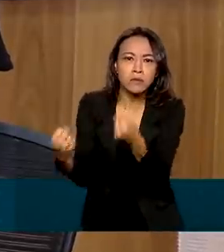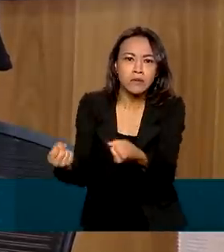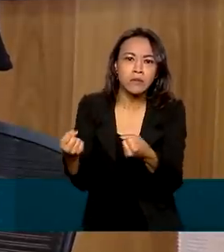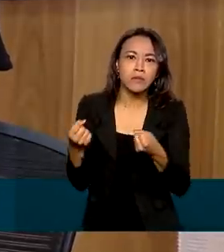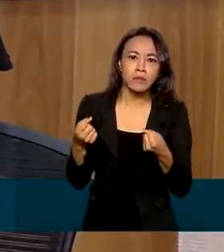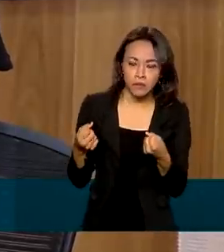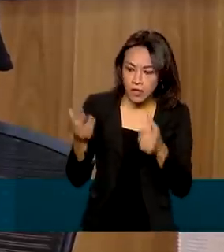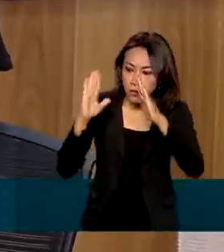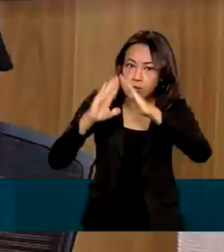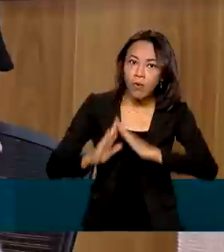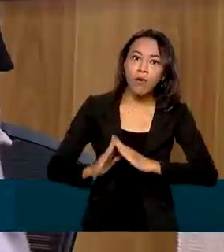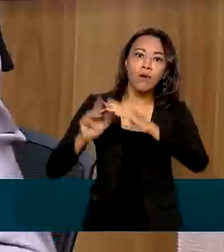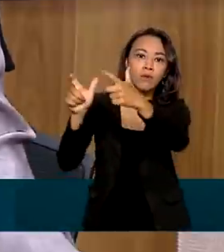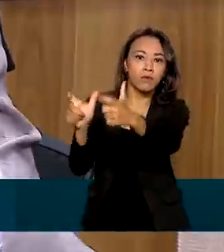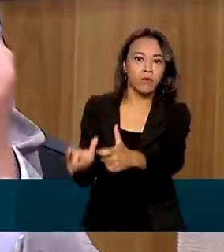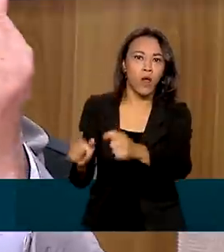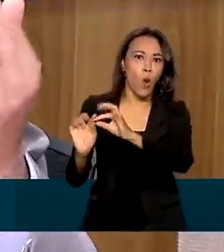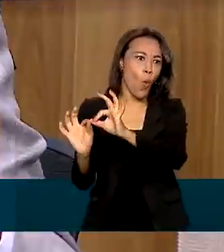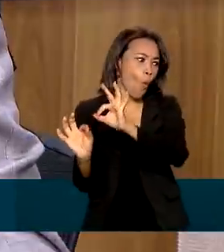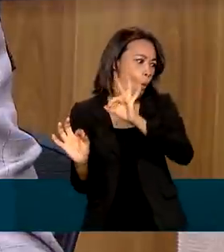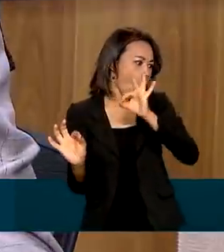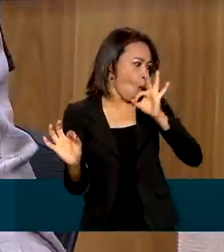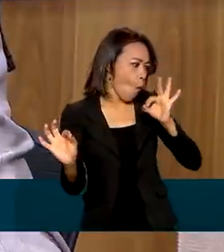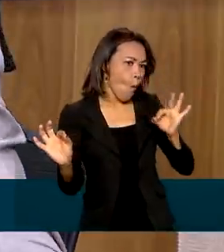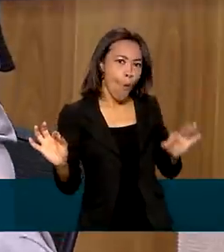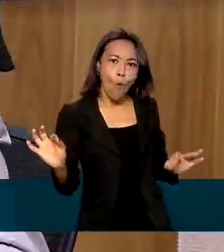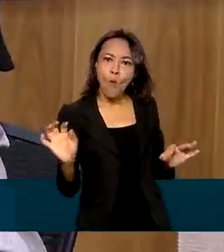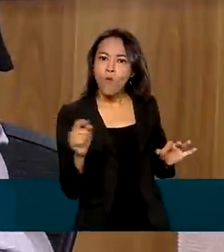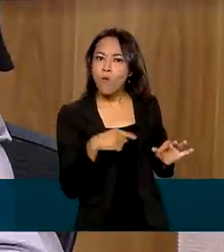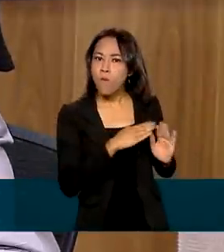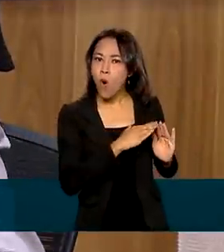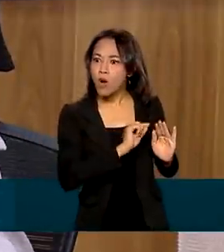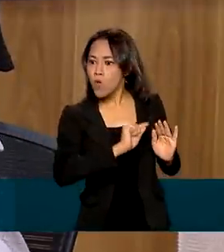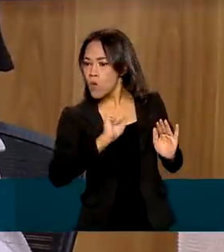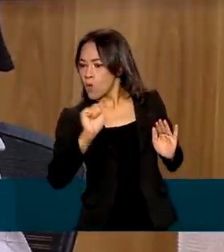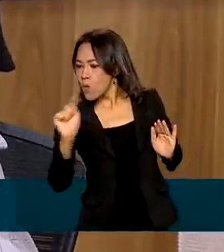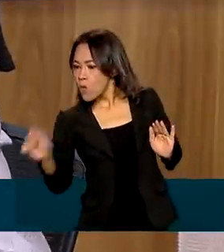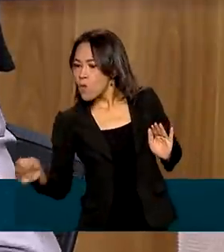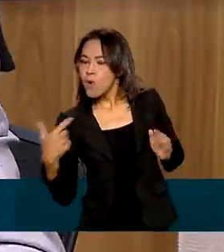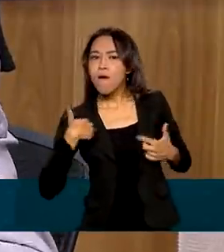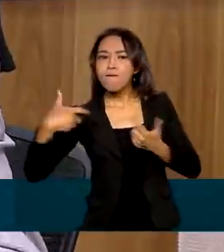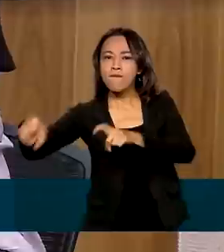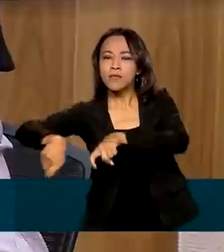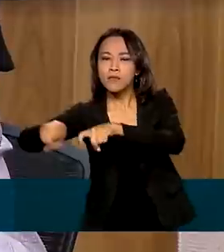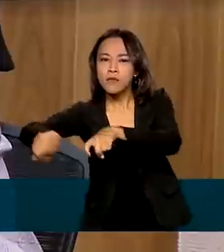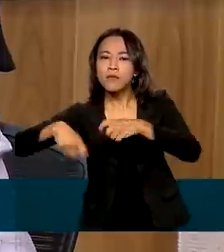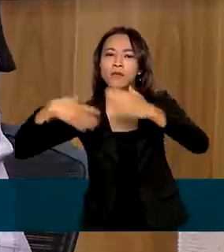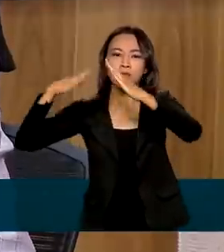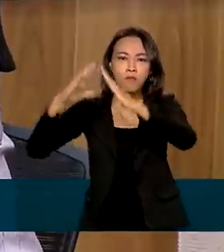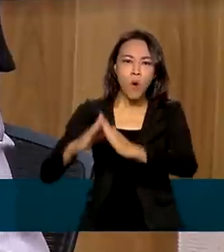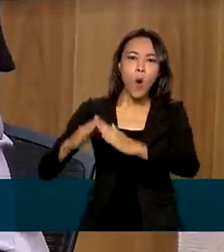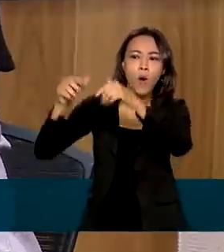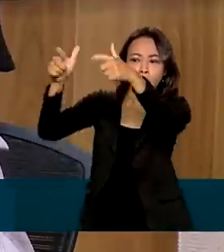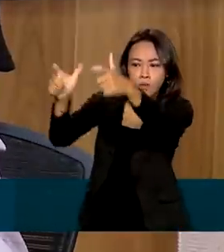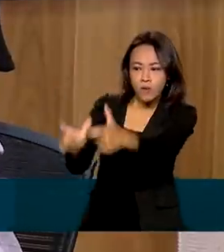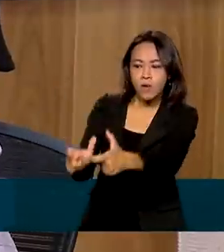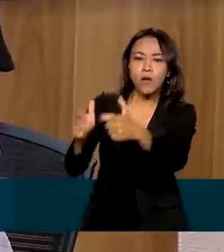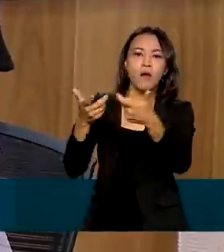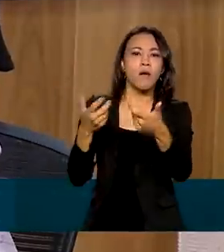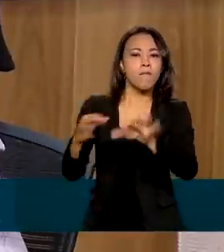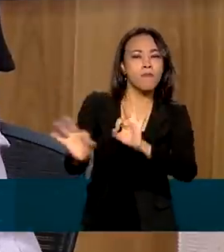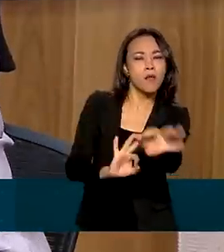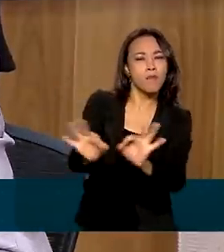eles moram ali dentro. Vem de lugares longínquos e moram, são fazendas, eles moram ali, ali eles